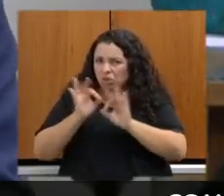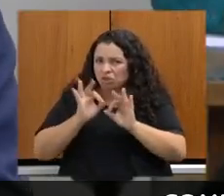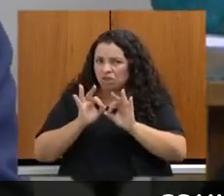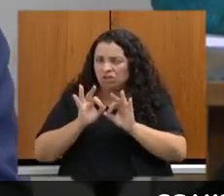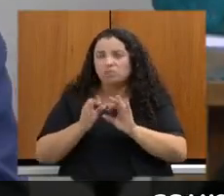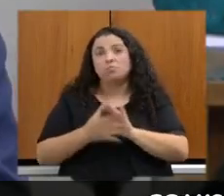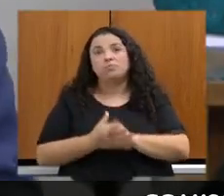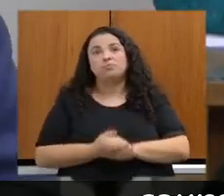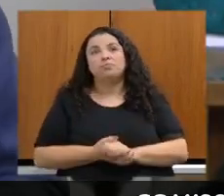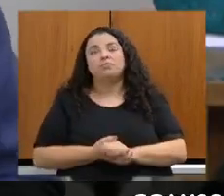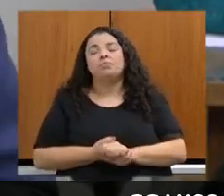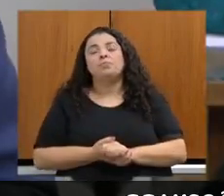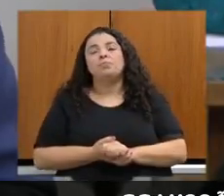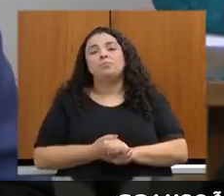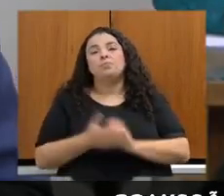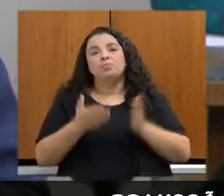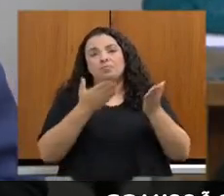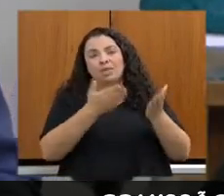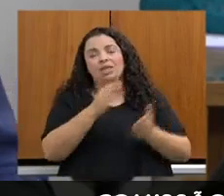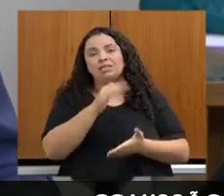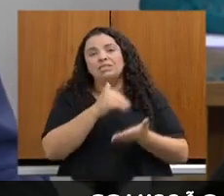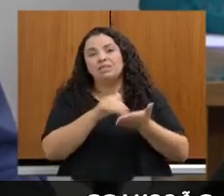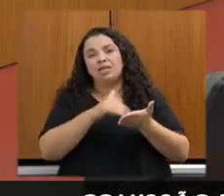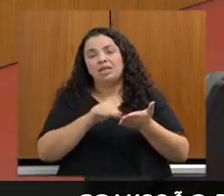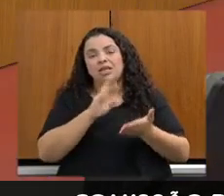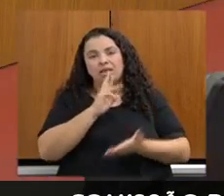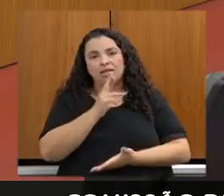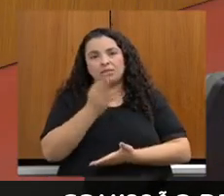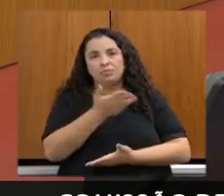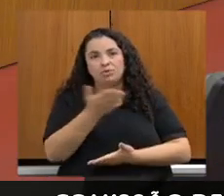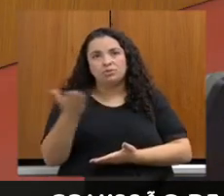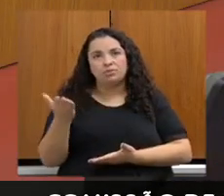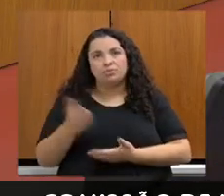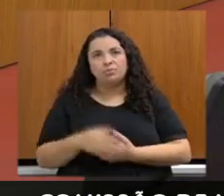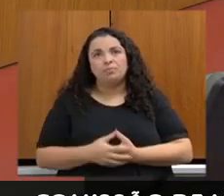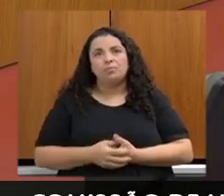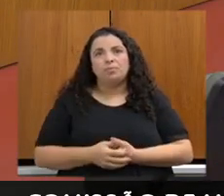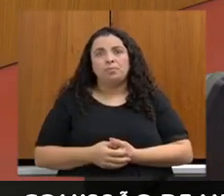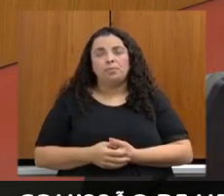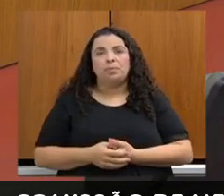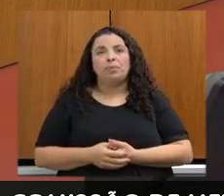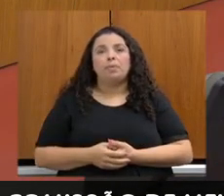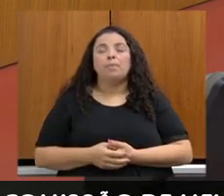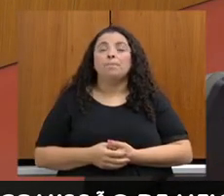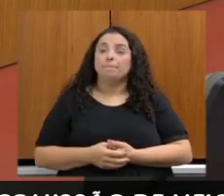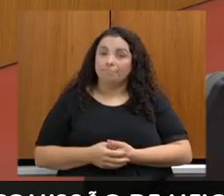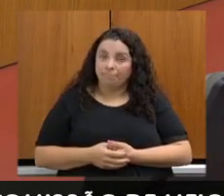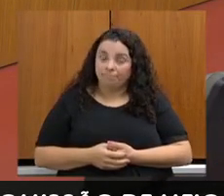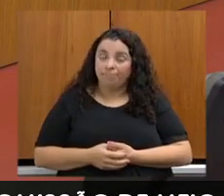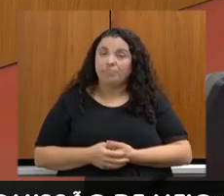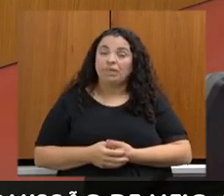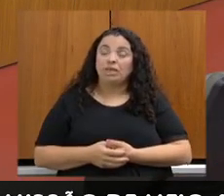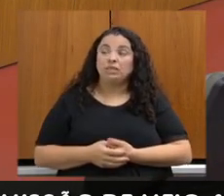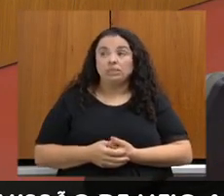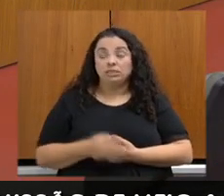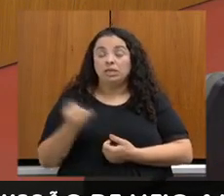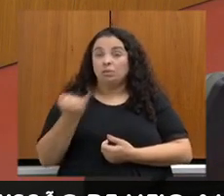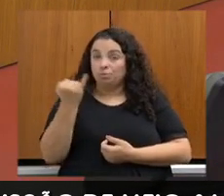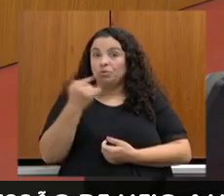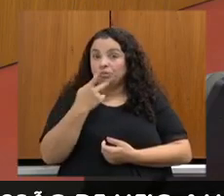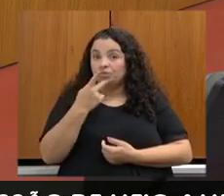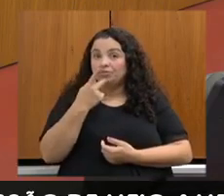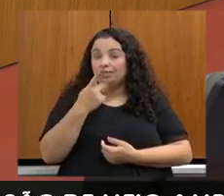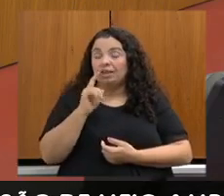Agradeço, antes, e passo a palavra aqui à secretária Marília. Bem, é importante a gente destacar,